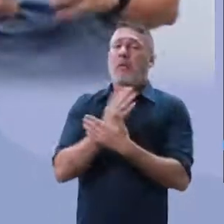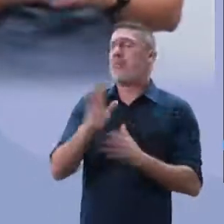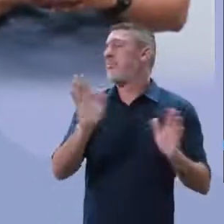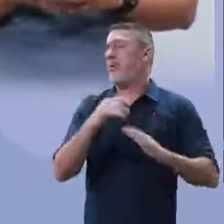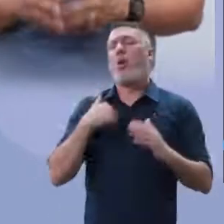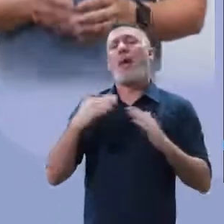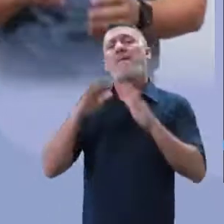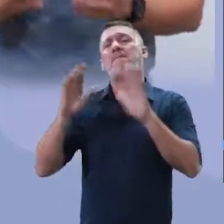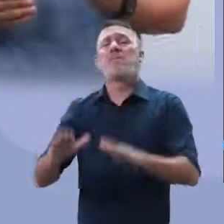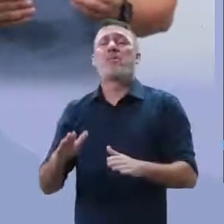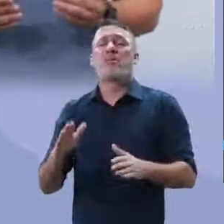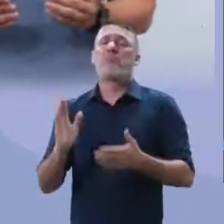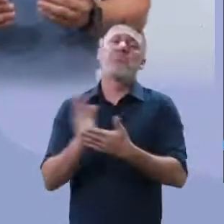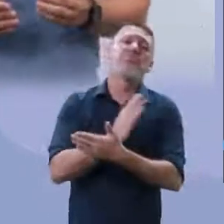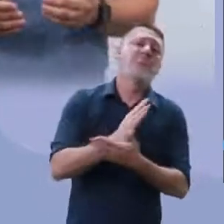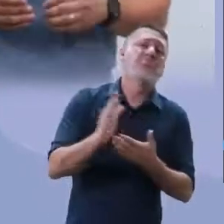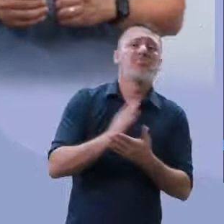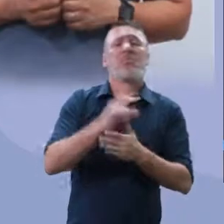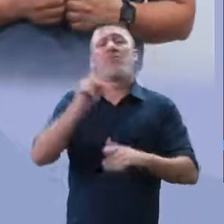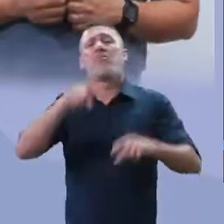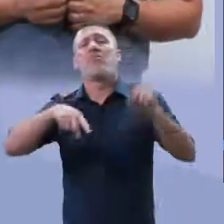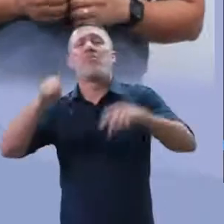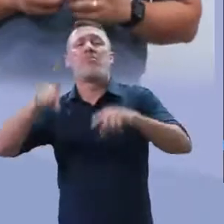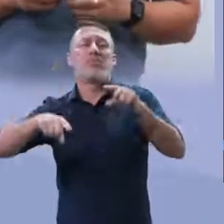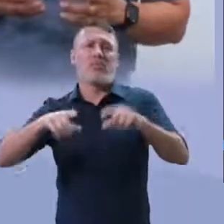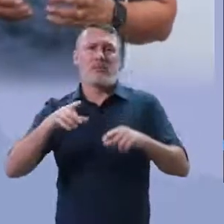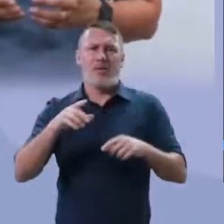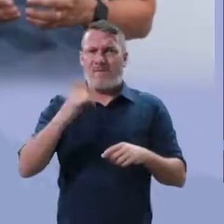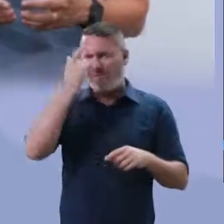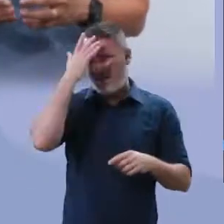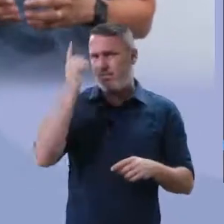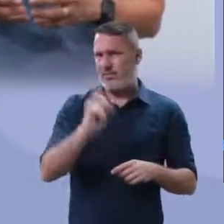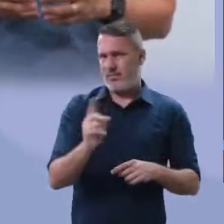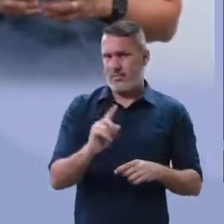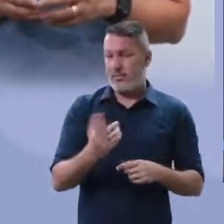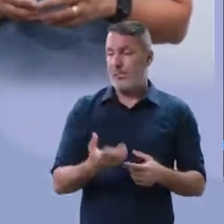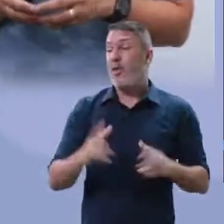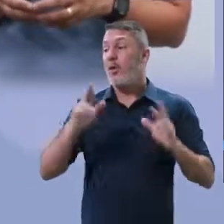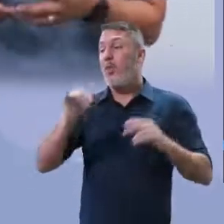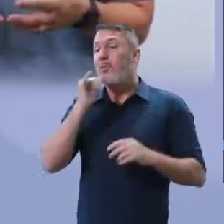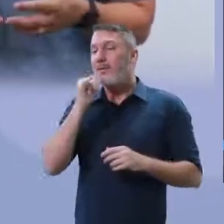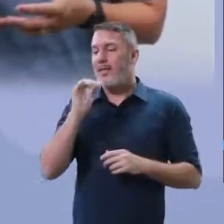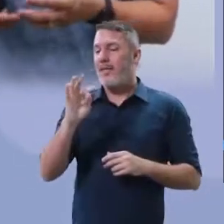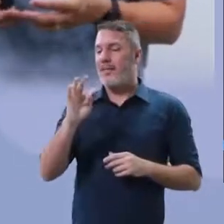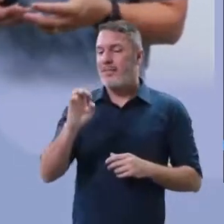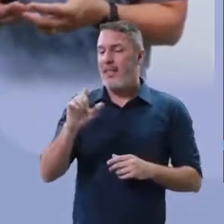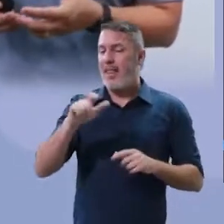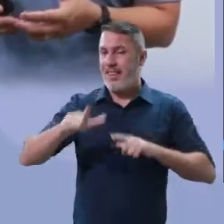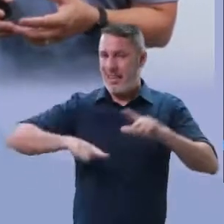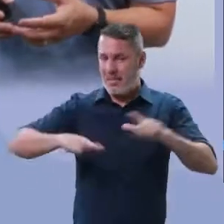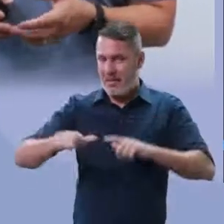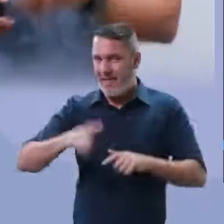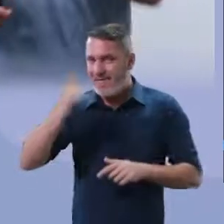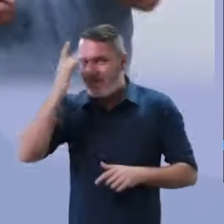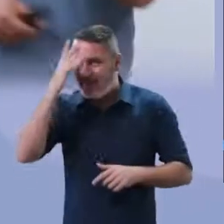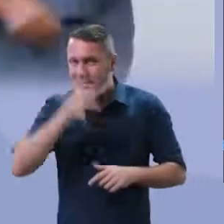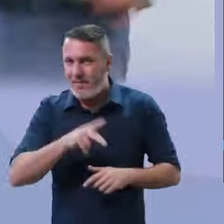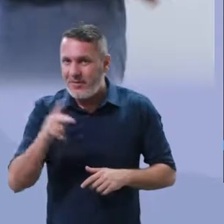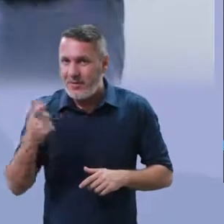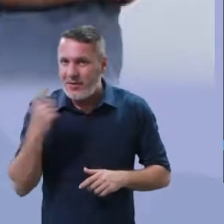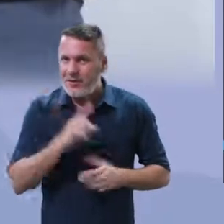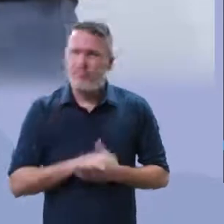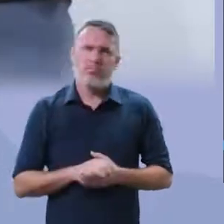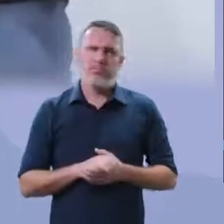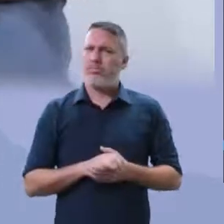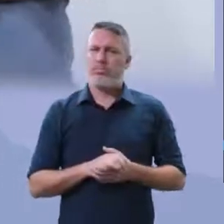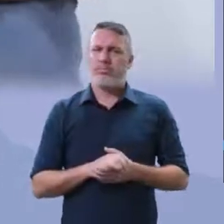fazer todas as minhas coisas tranquilo. Mas não é fácil. Mas beleza, professor, esse teletrabalho é para pessoas que têm um certo privilégio, na verdade. O que você